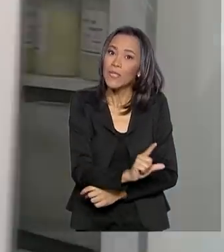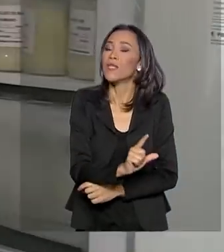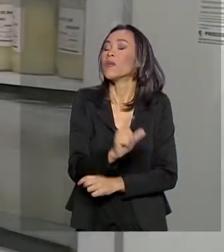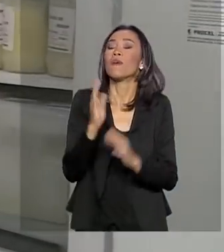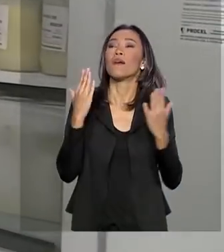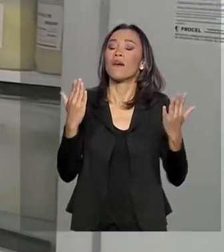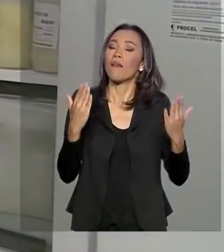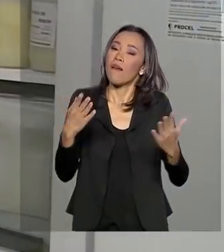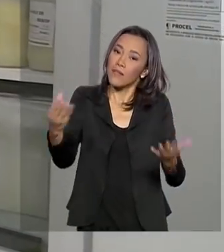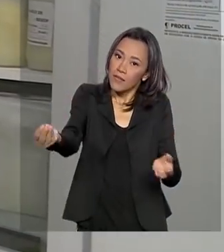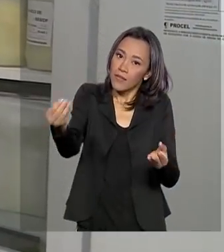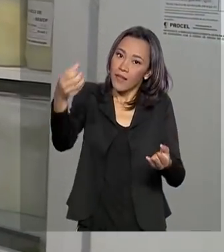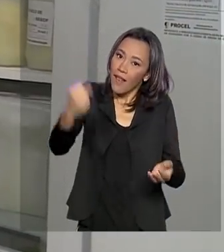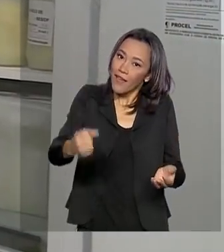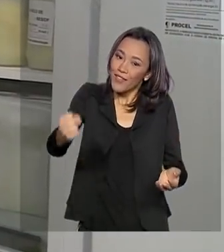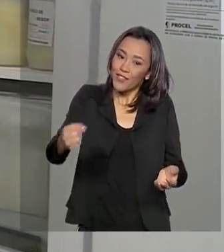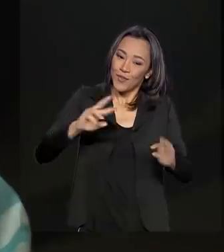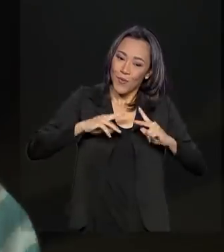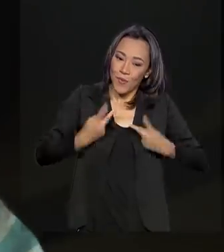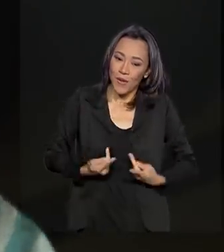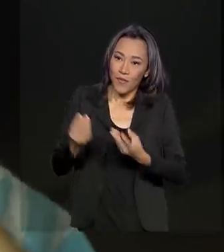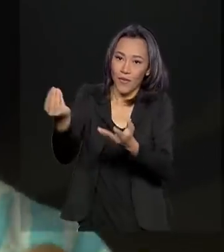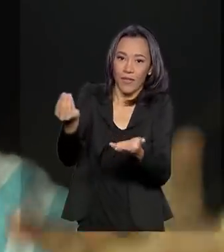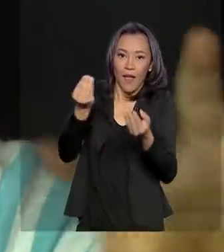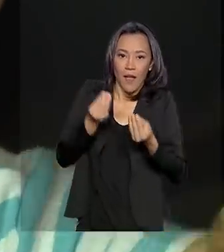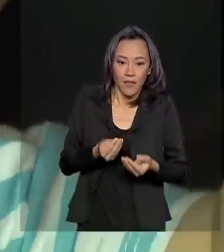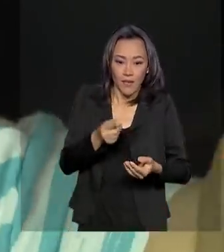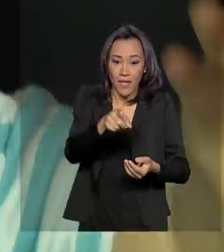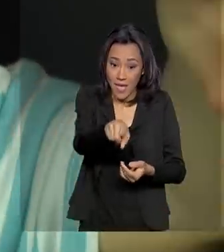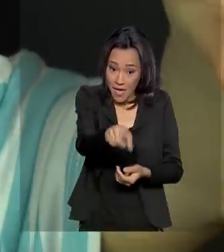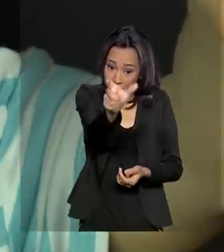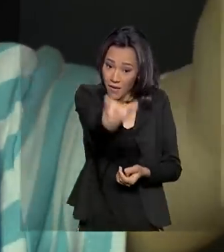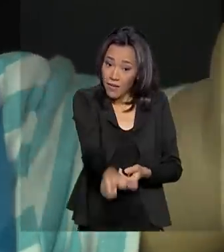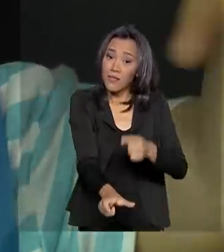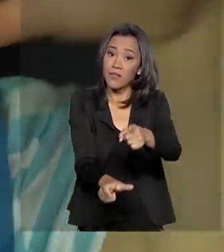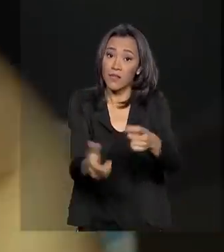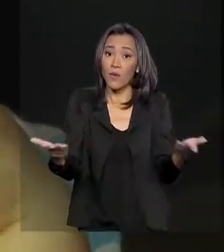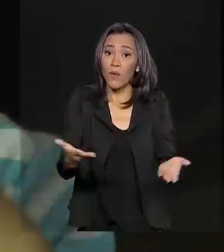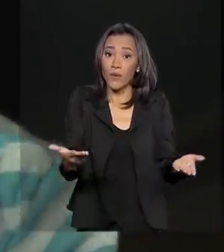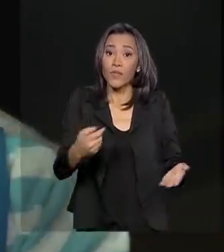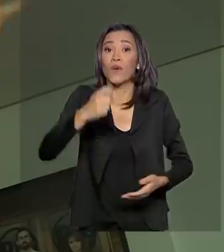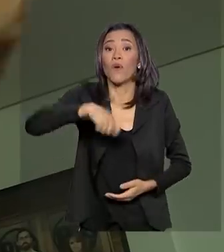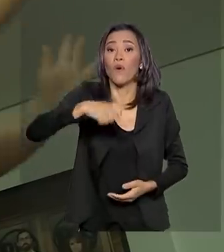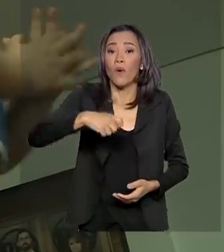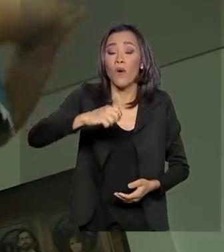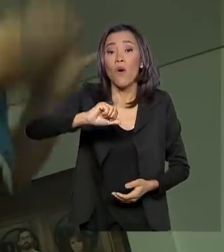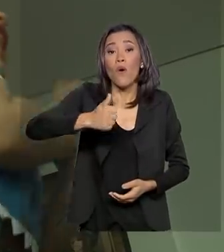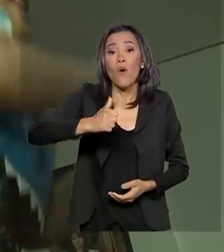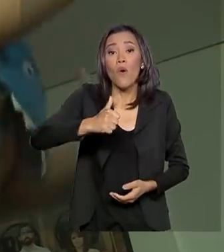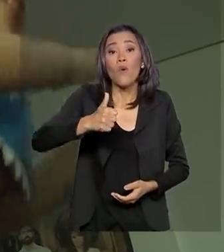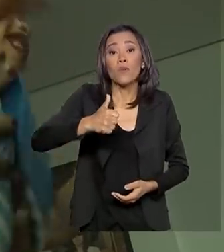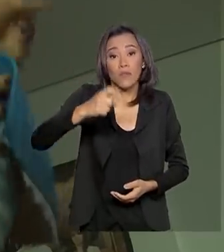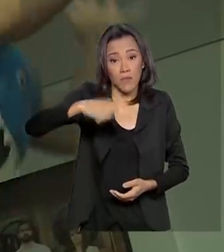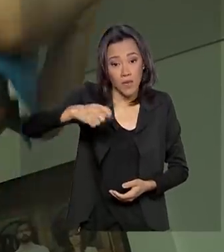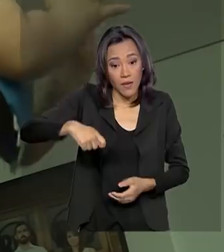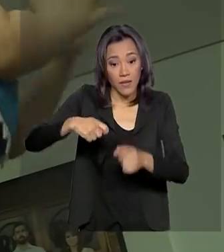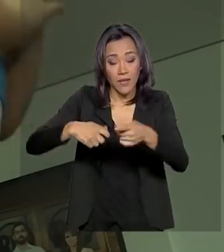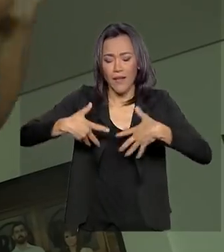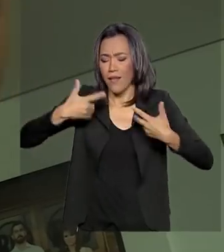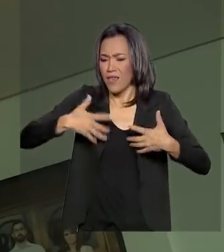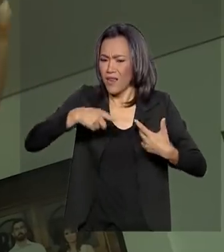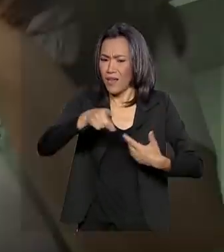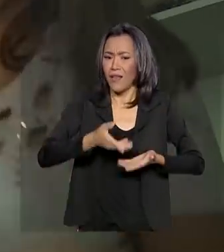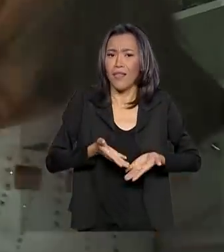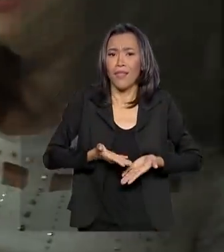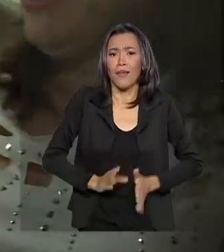às doações de leite humano. Um deles foi o Otto, hoje com 11 meses de pura alegria. Mas ele nasceu